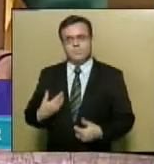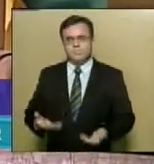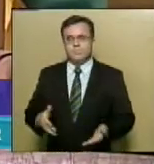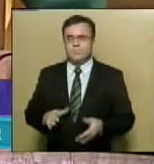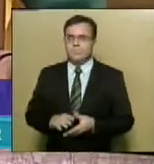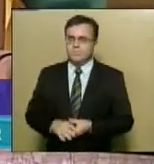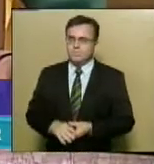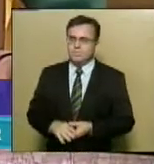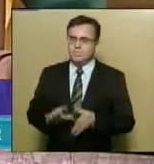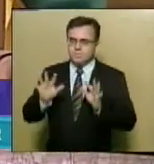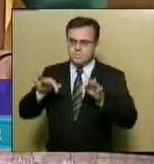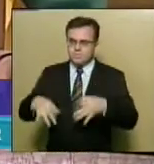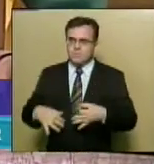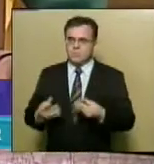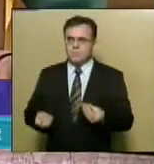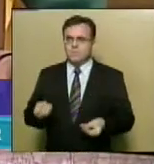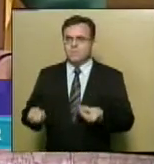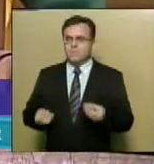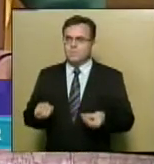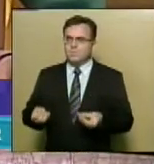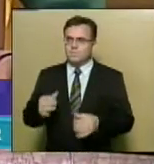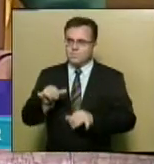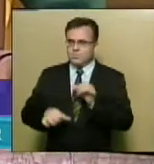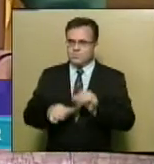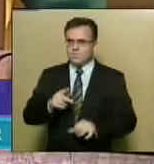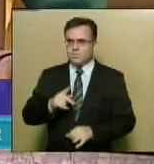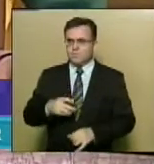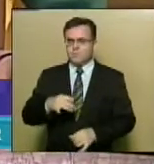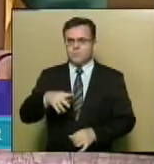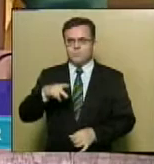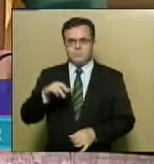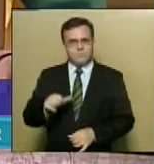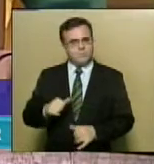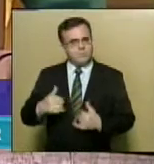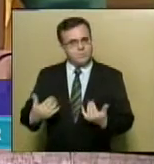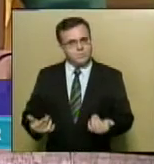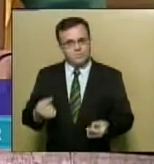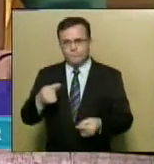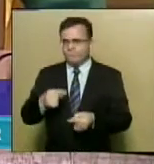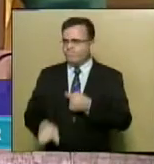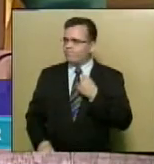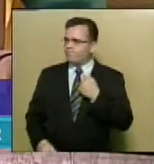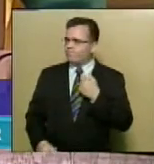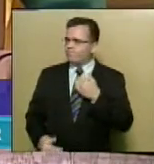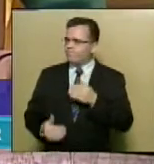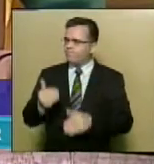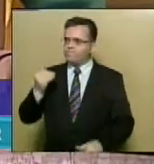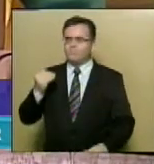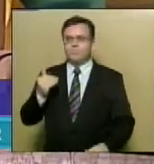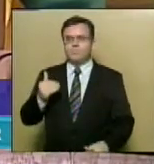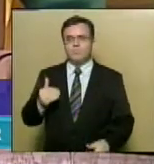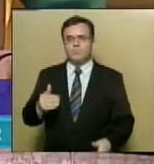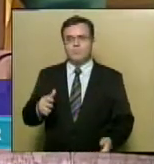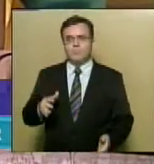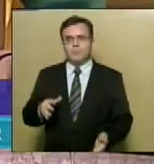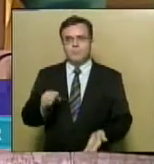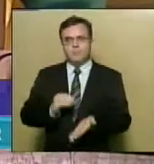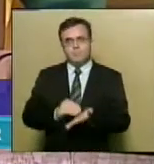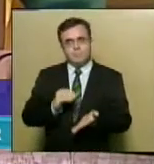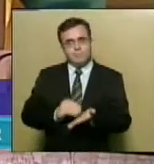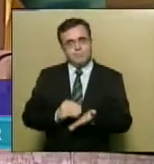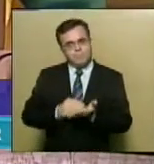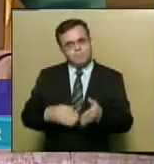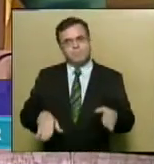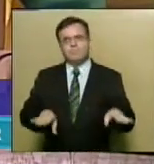Finalizando, disse que a reforma previdenciária é deslegitimada, incoerente, porque trata os trabalhadores desiguais de forma iguais